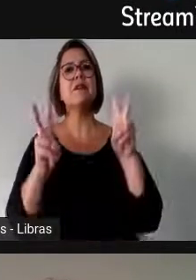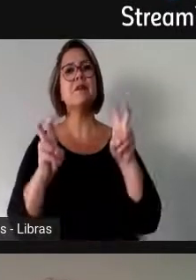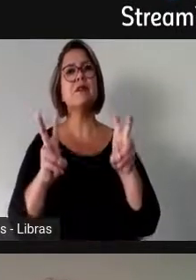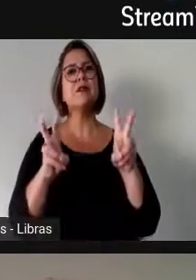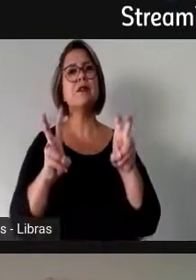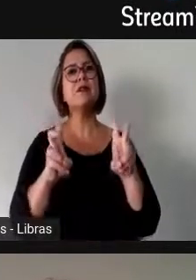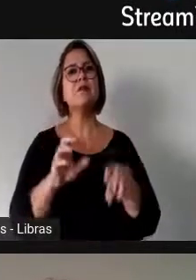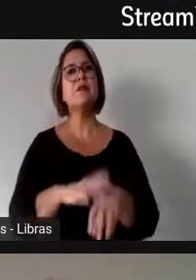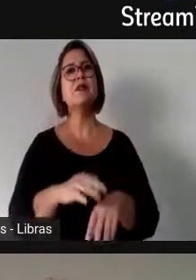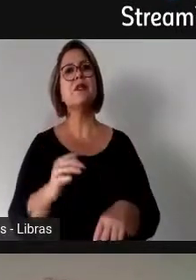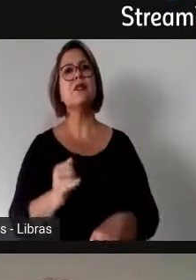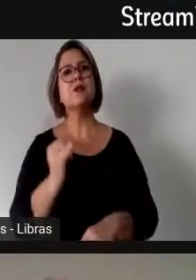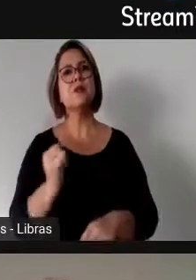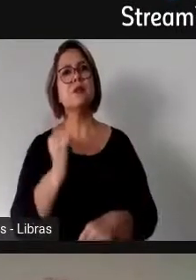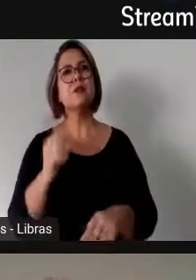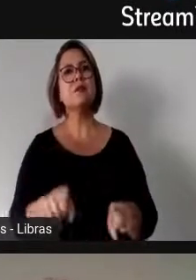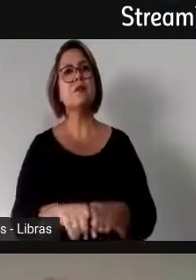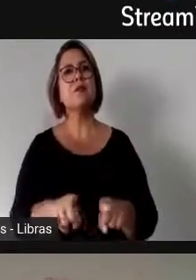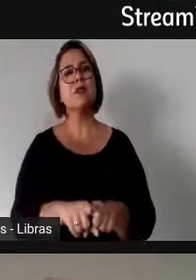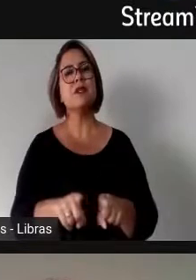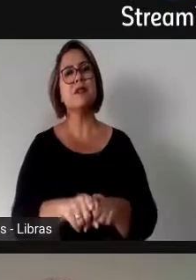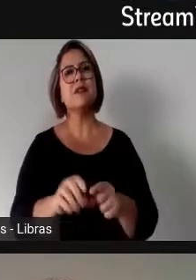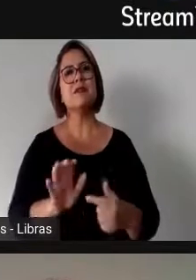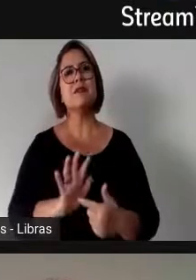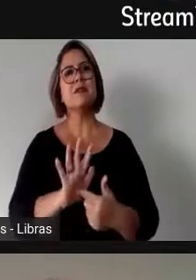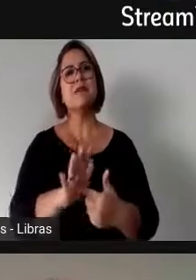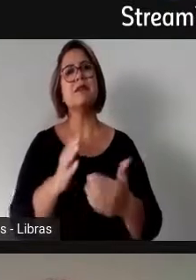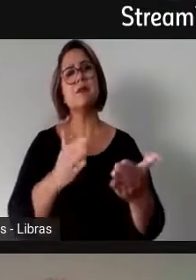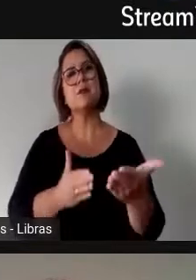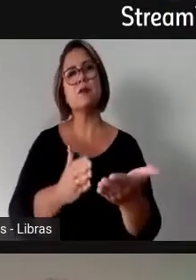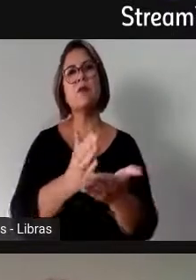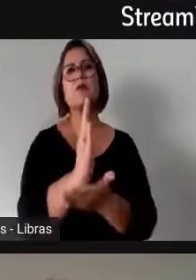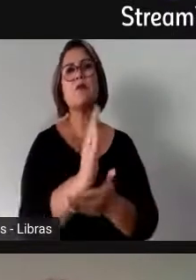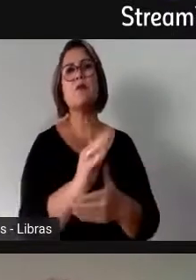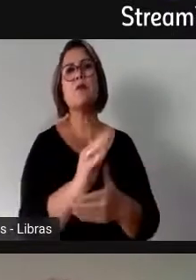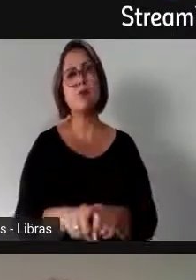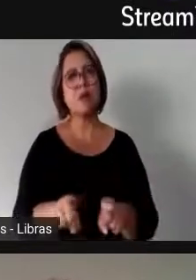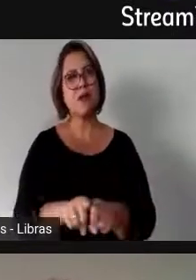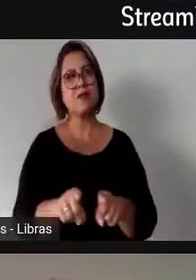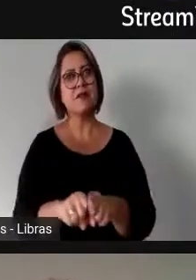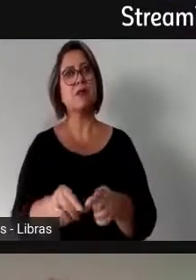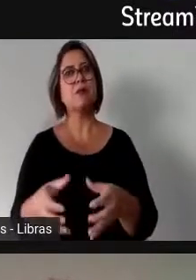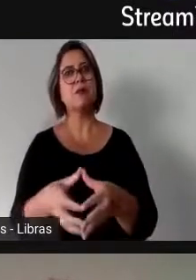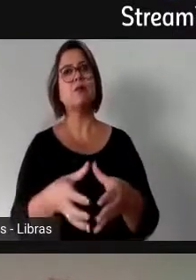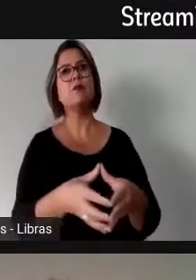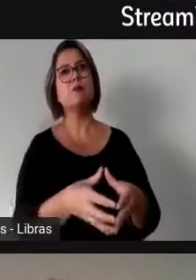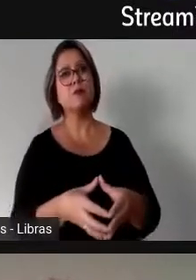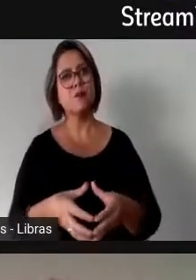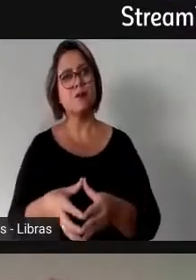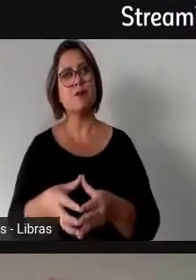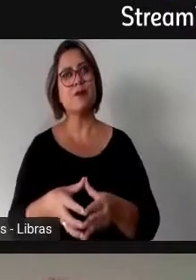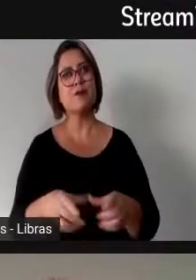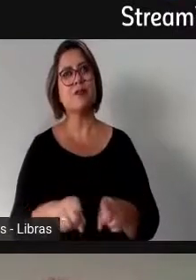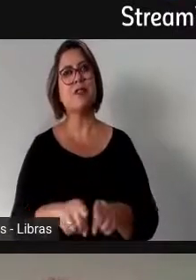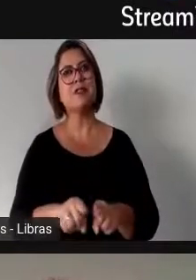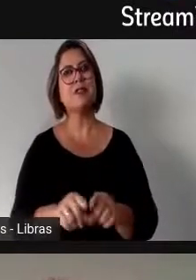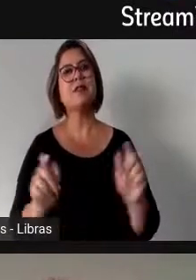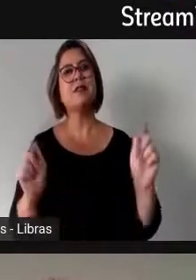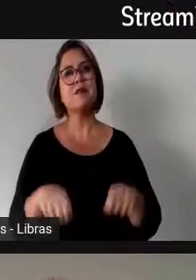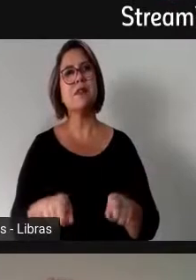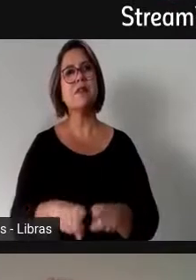seja construído para ser aprovado como medida pelo Parlamento Brasil. Registrando aqui a